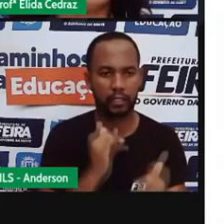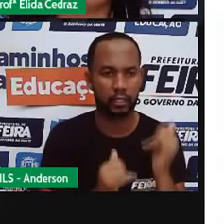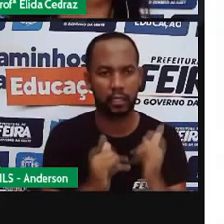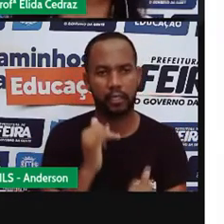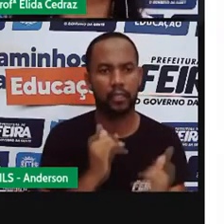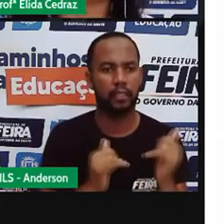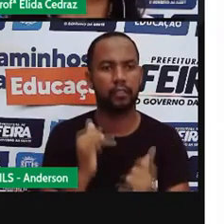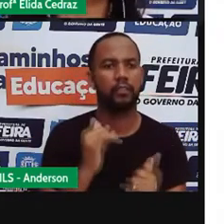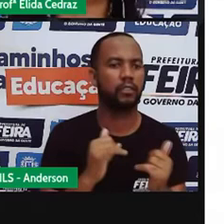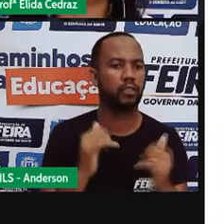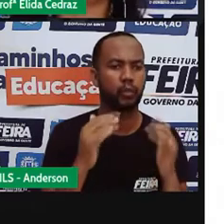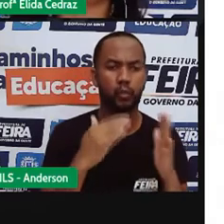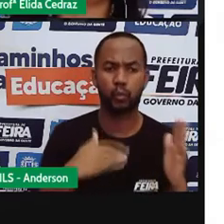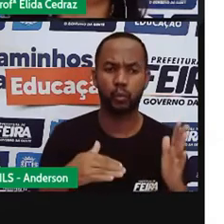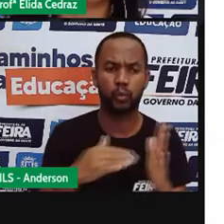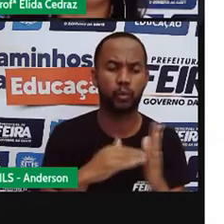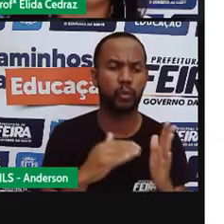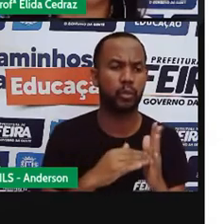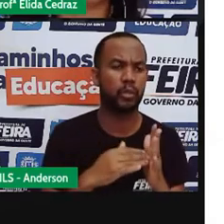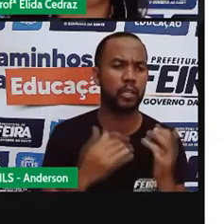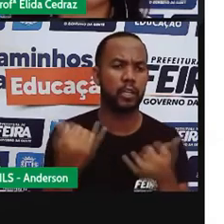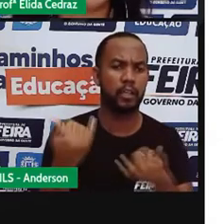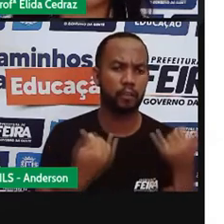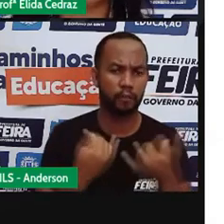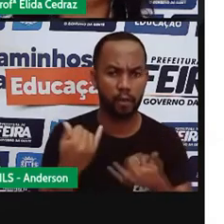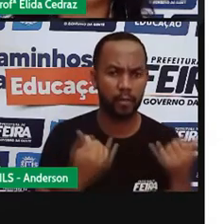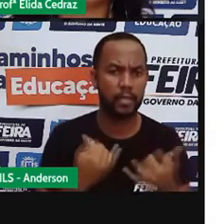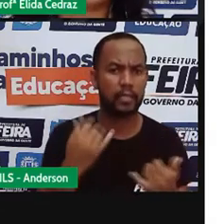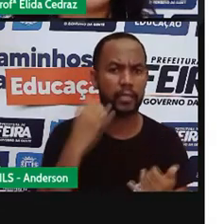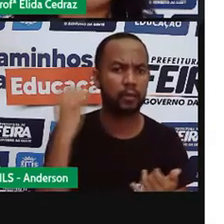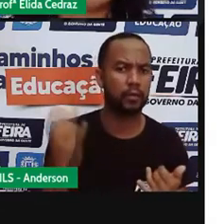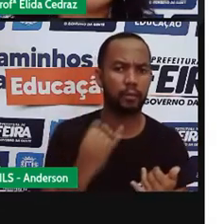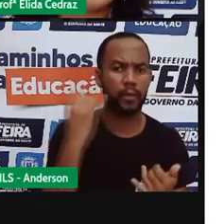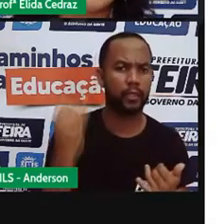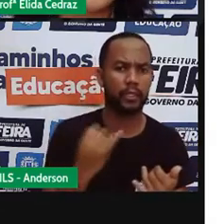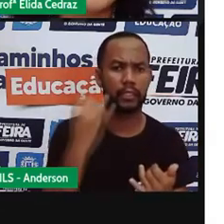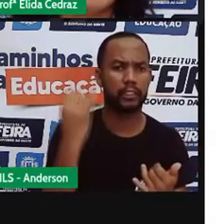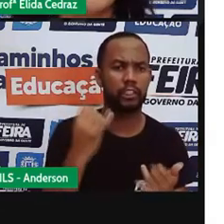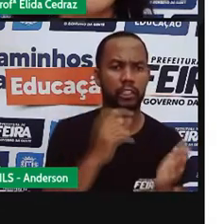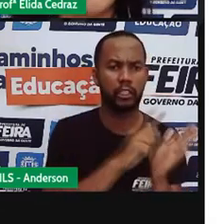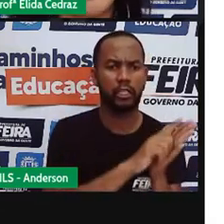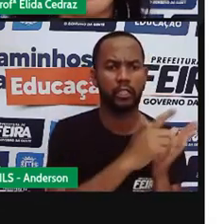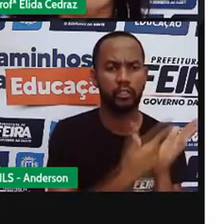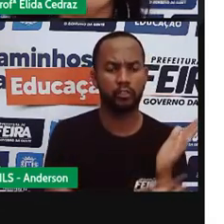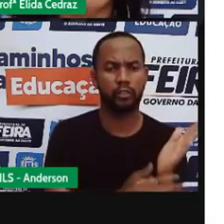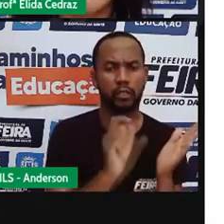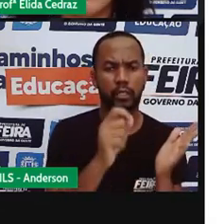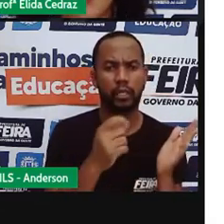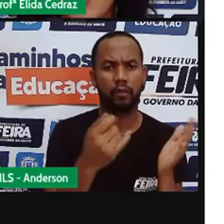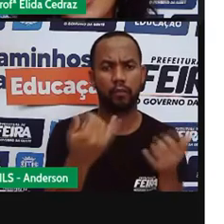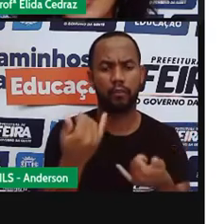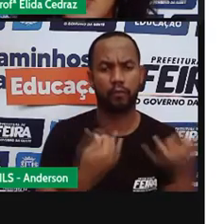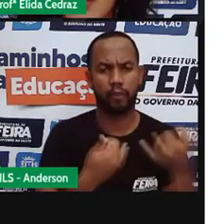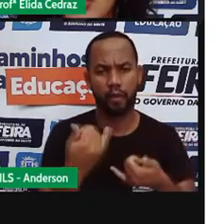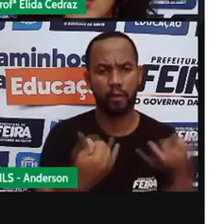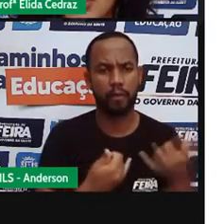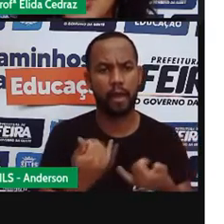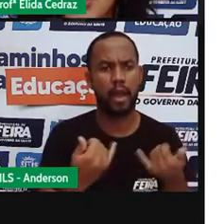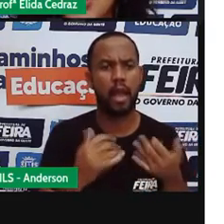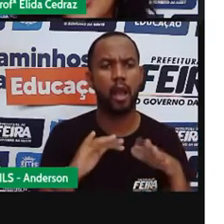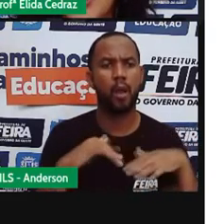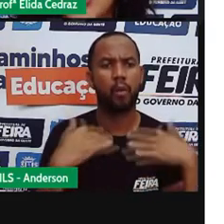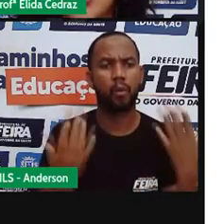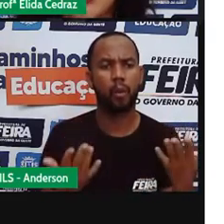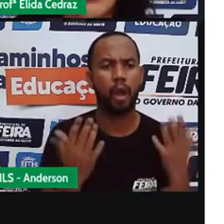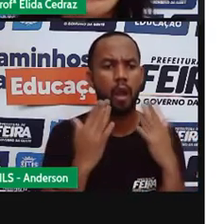informação é a base do texto jornalístico, pois ele tem a função de informar algo. Qual é a linguagem do